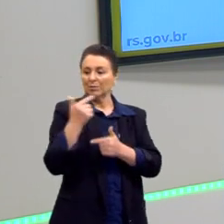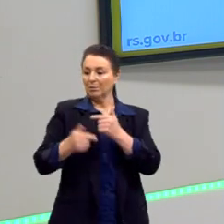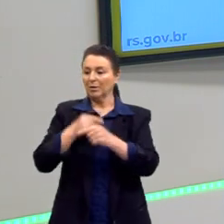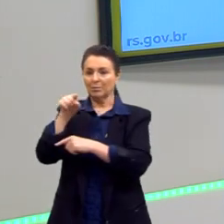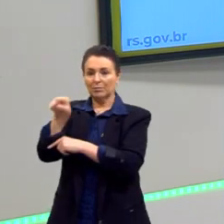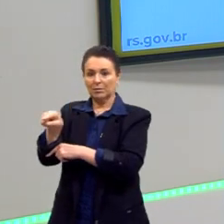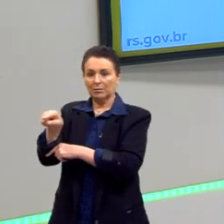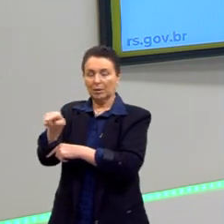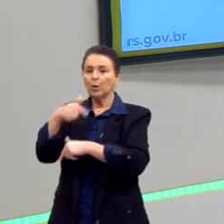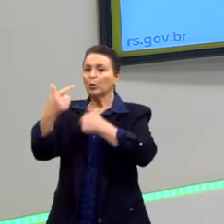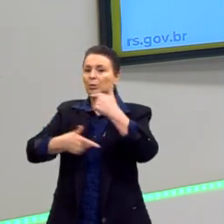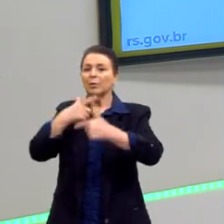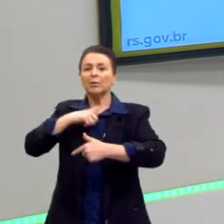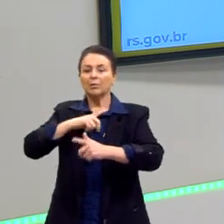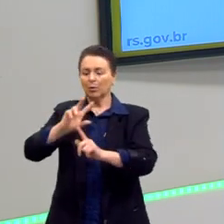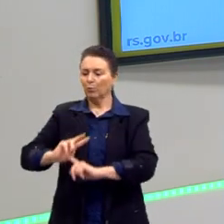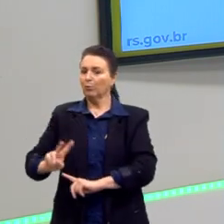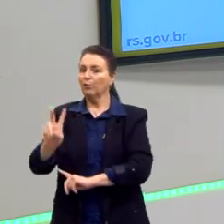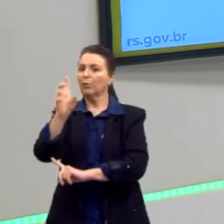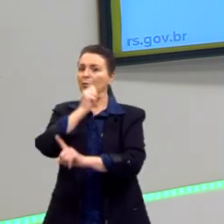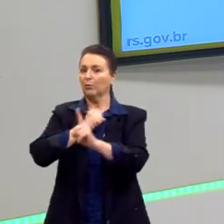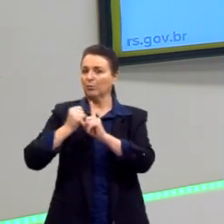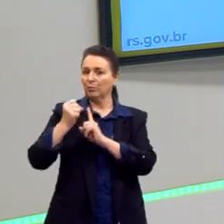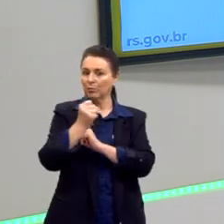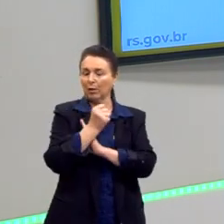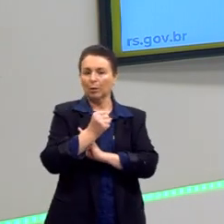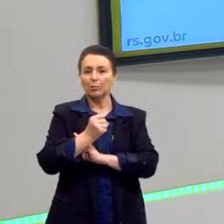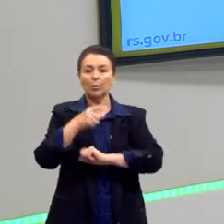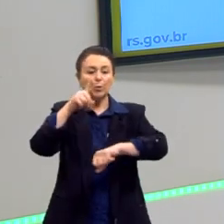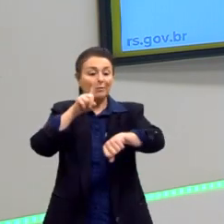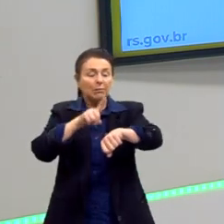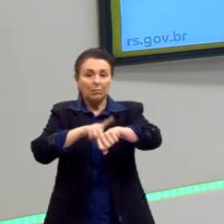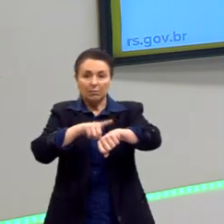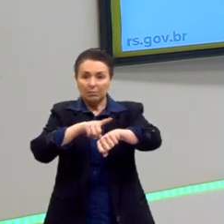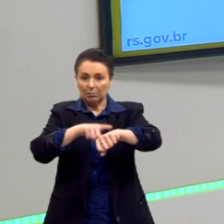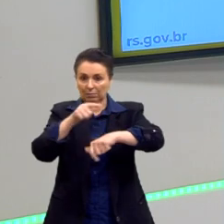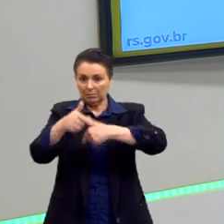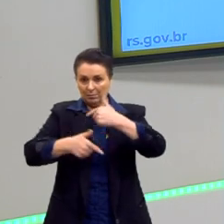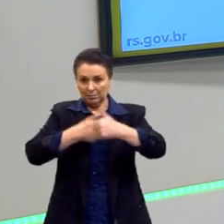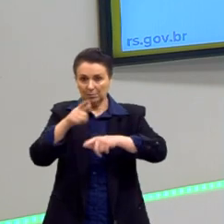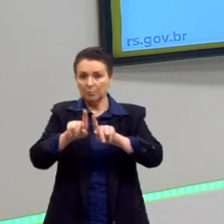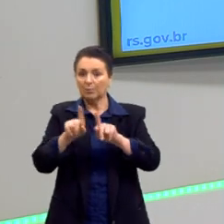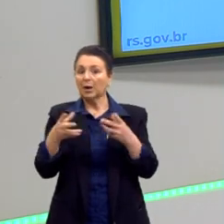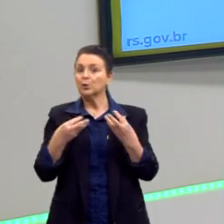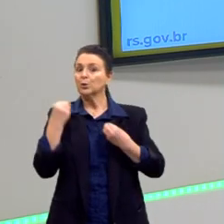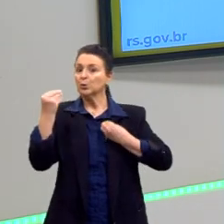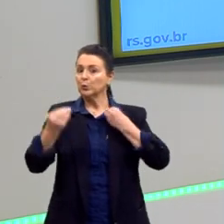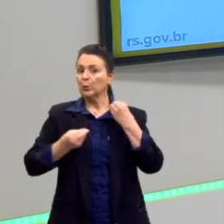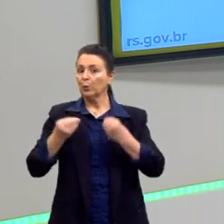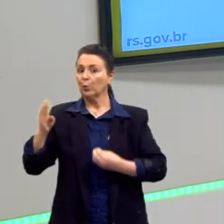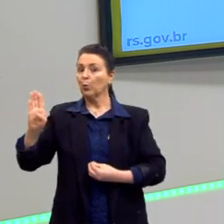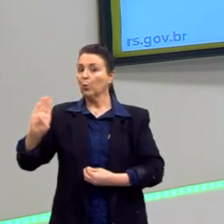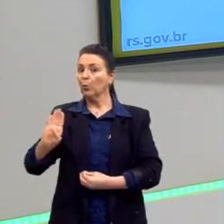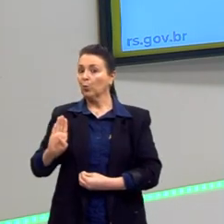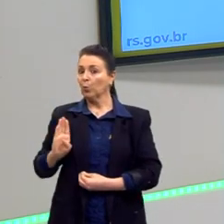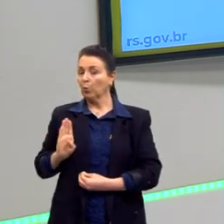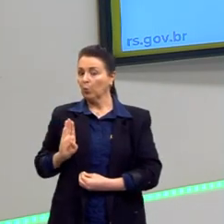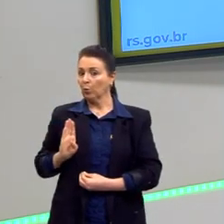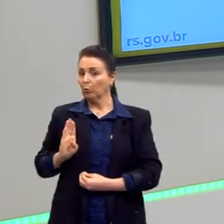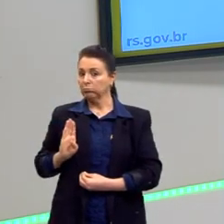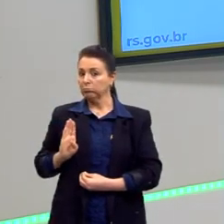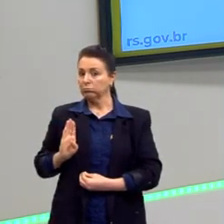um valor social, uma certa quantia de horas para ser feito. Mas como o burguês, ele